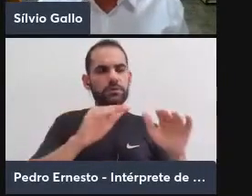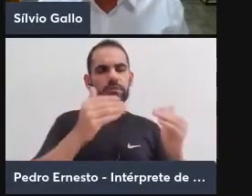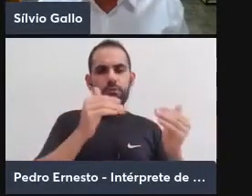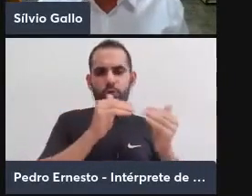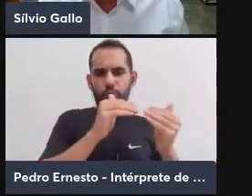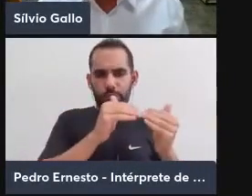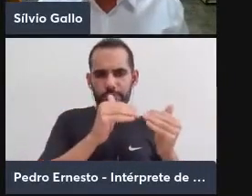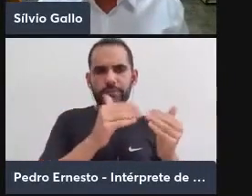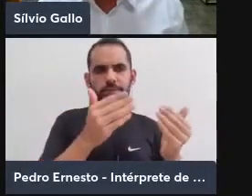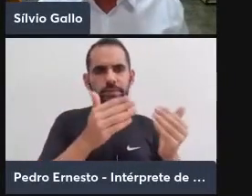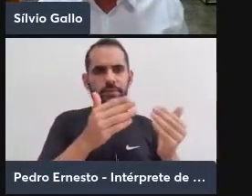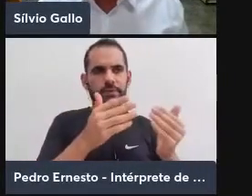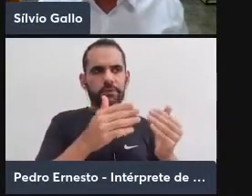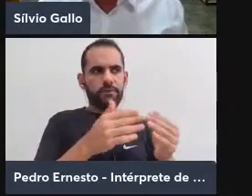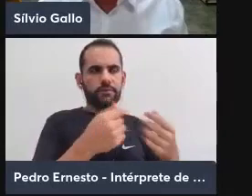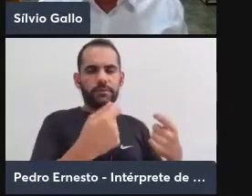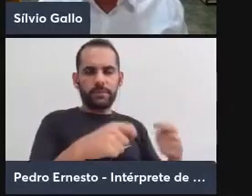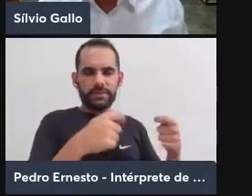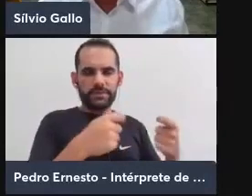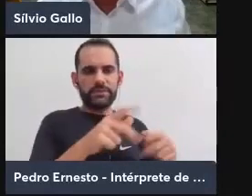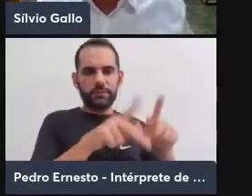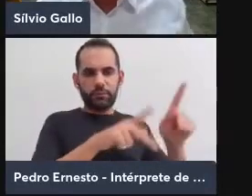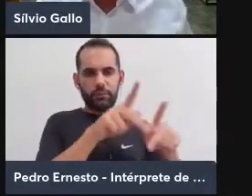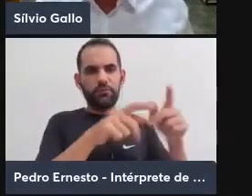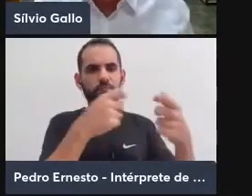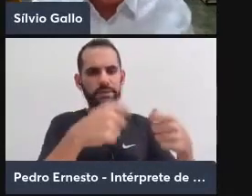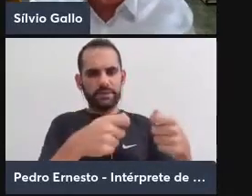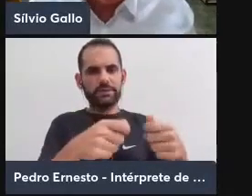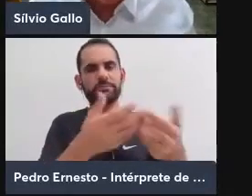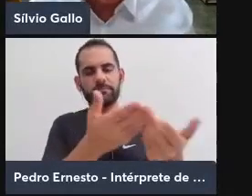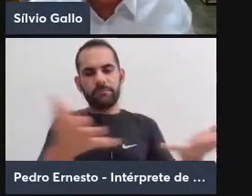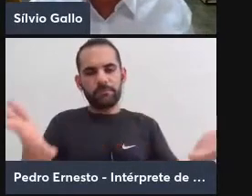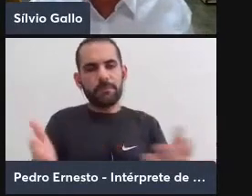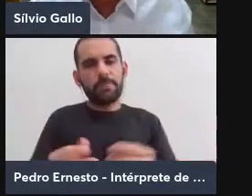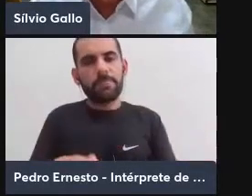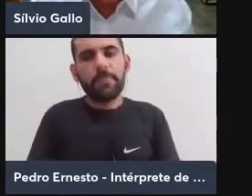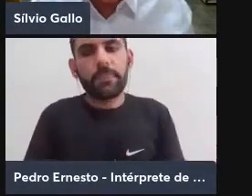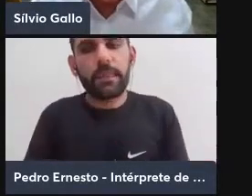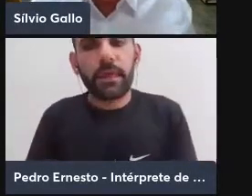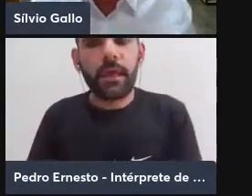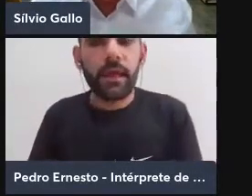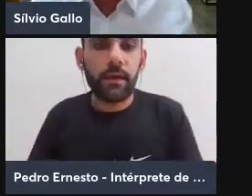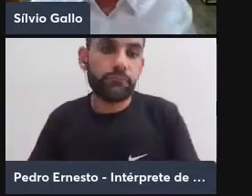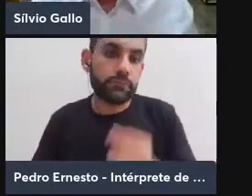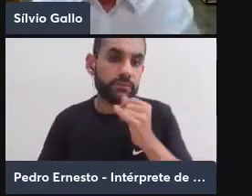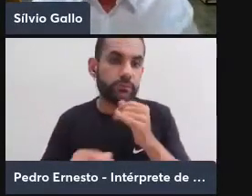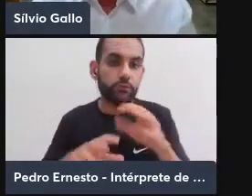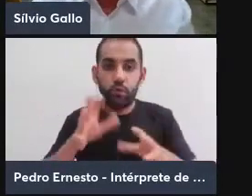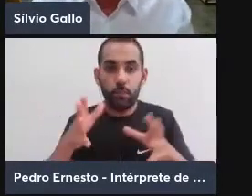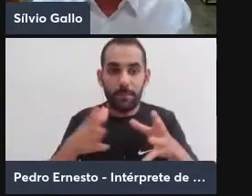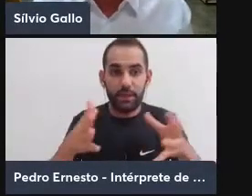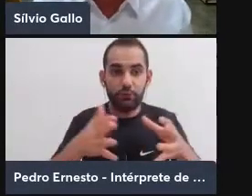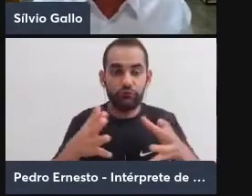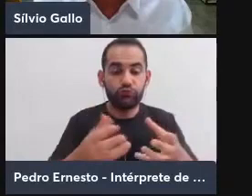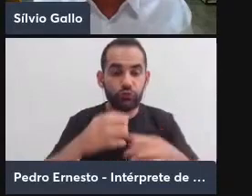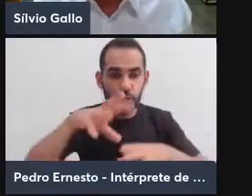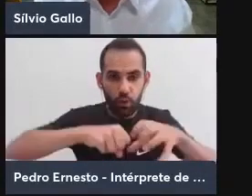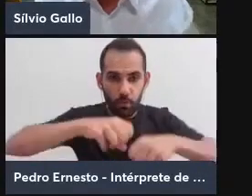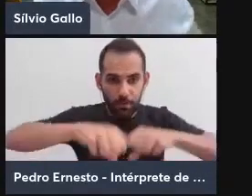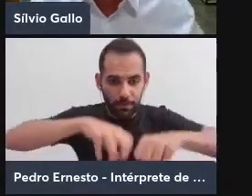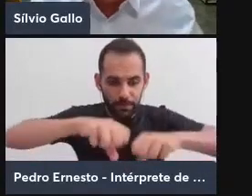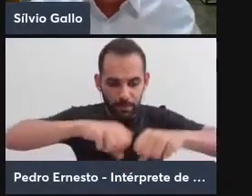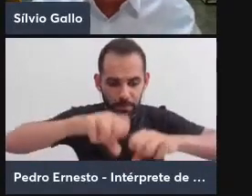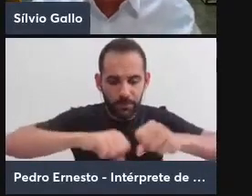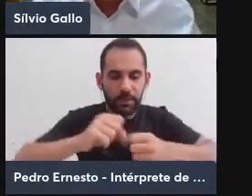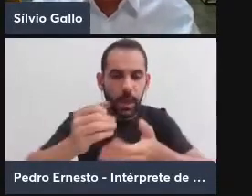a necessidade da população. Então, em época de colheita, se juntava tudo aquilo,